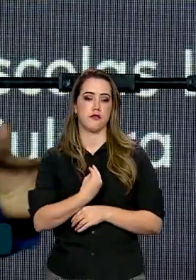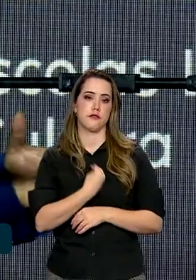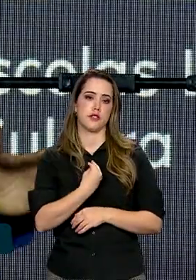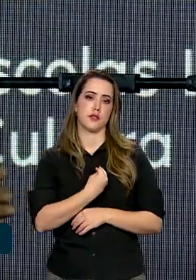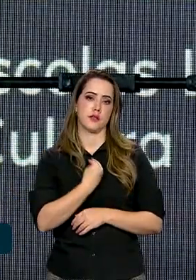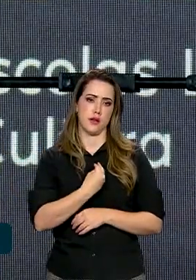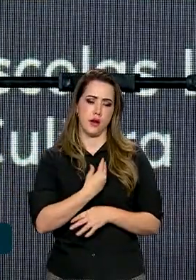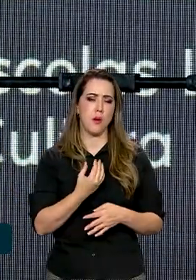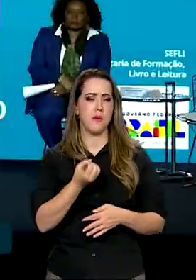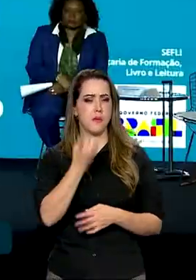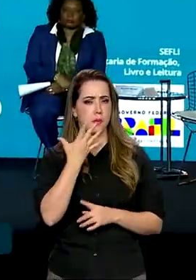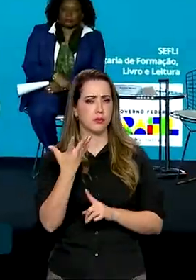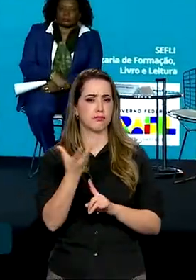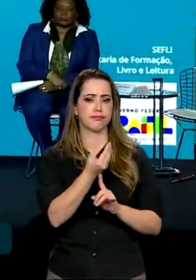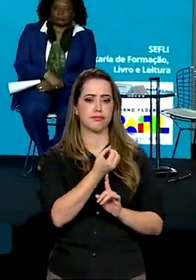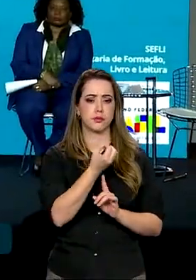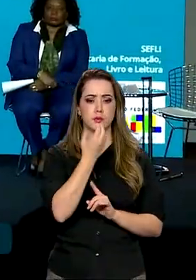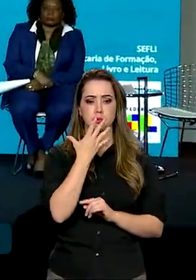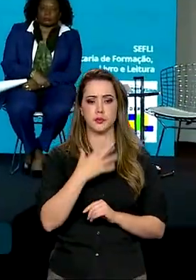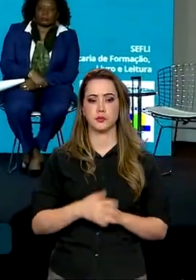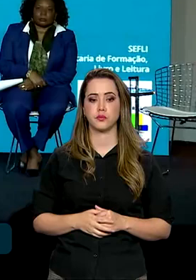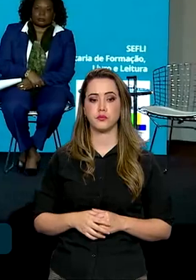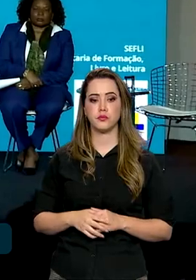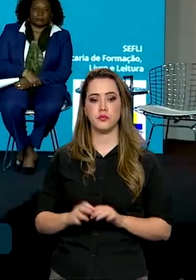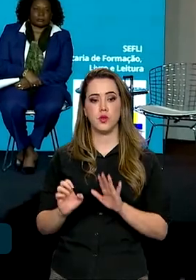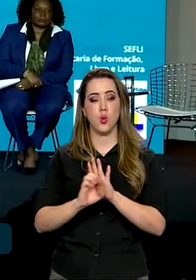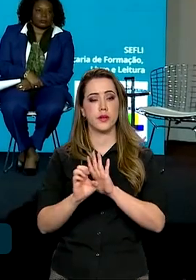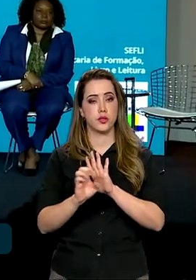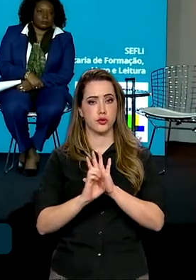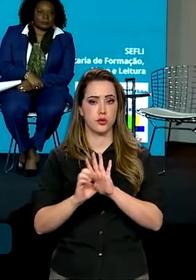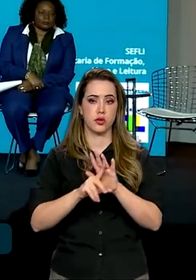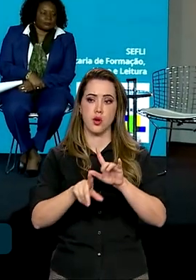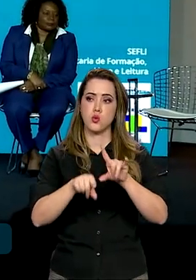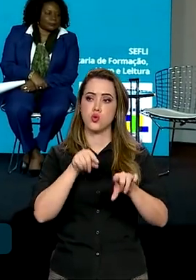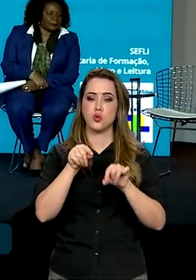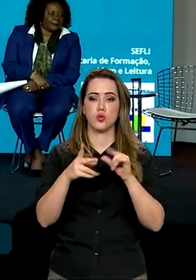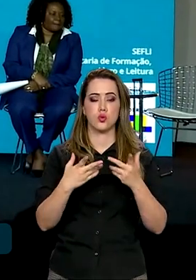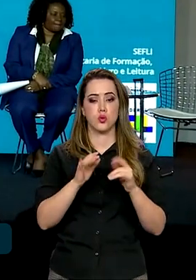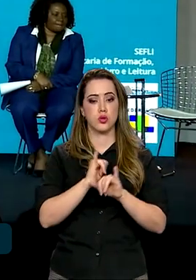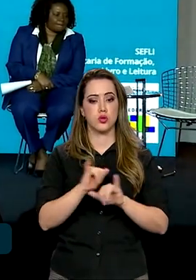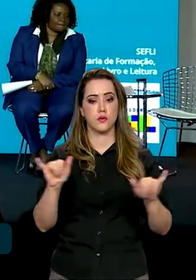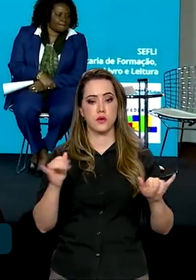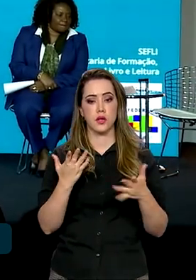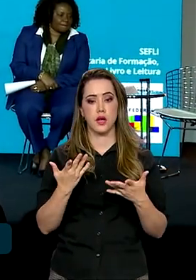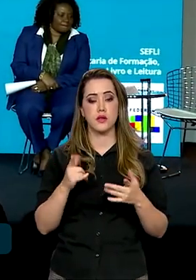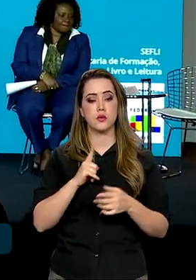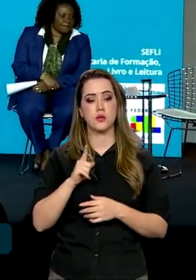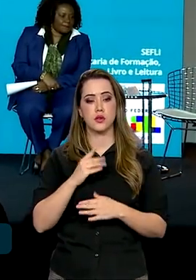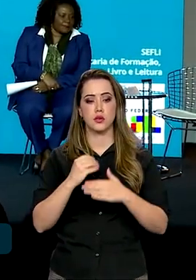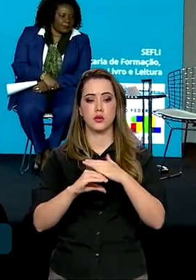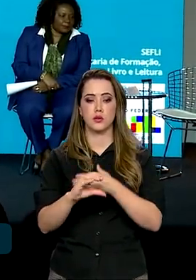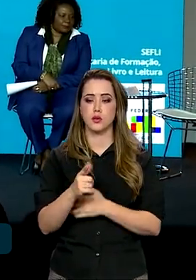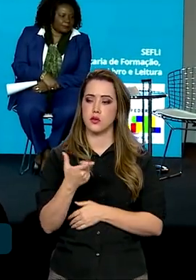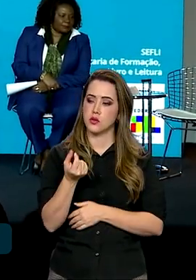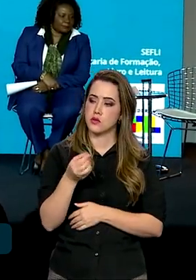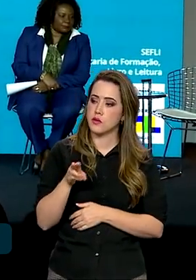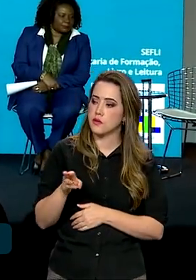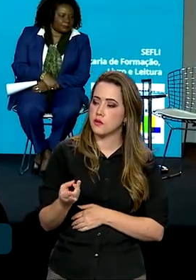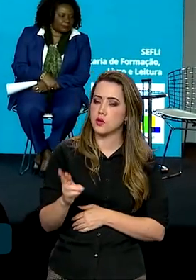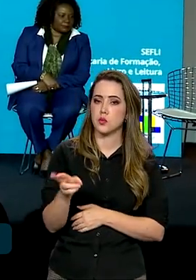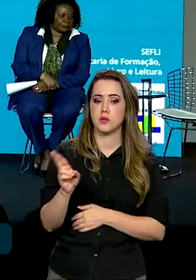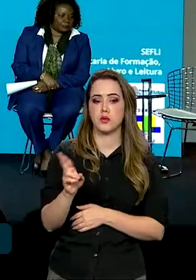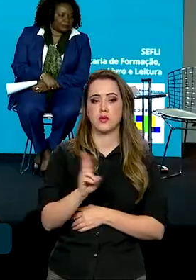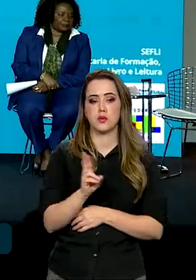benefício, a arte gera benefício. O edital de seleção divulgado no evento prevê o repasse de 20 milhões de